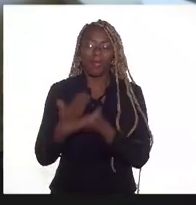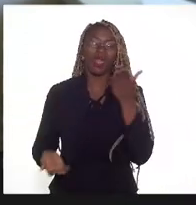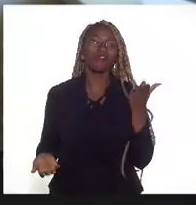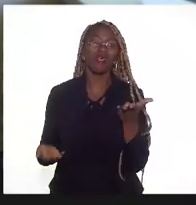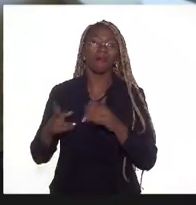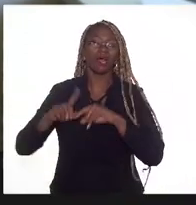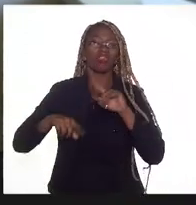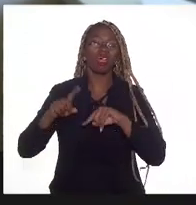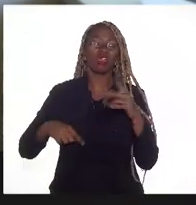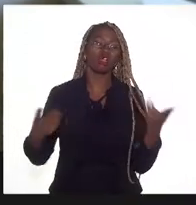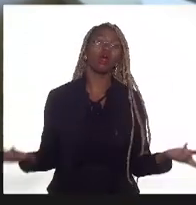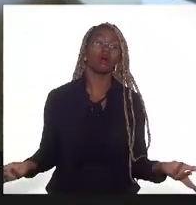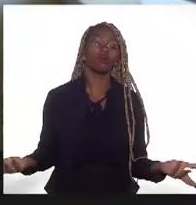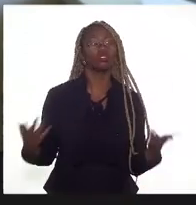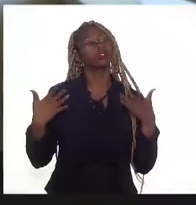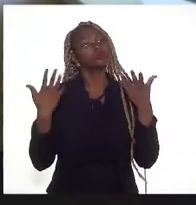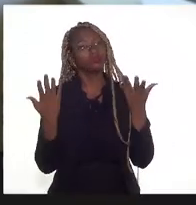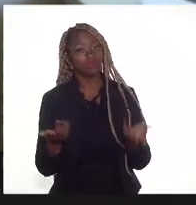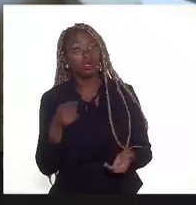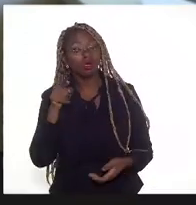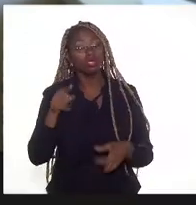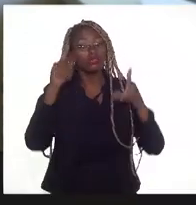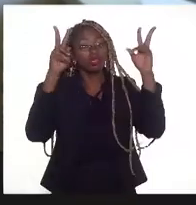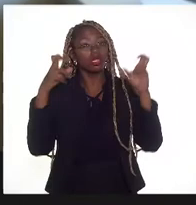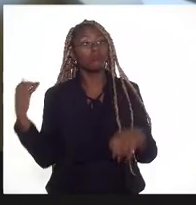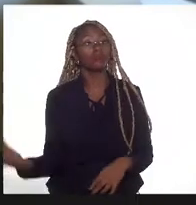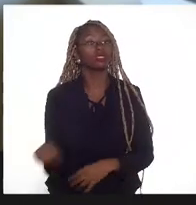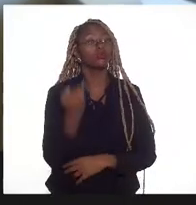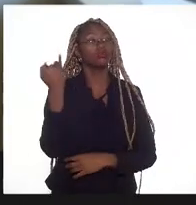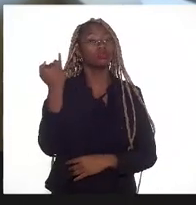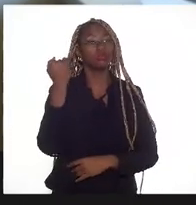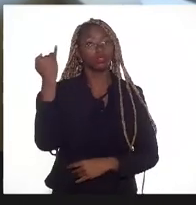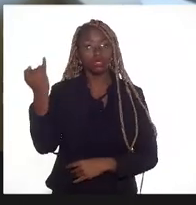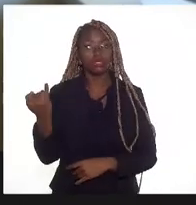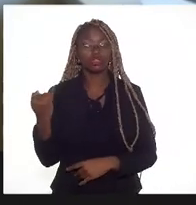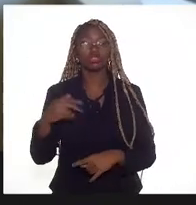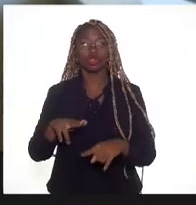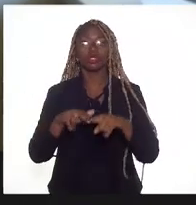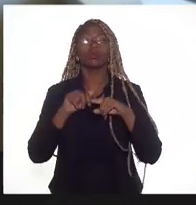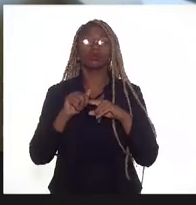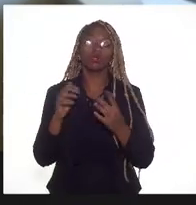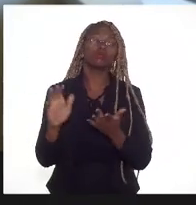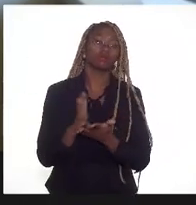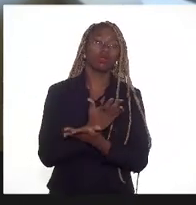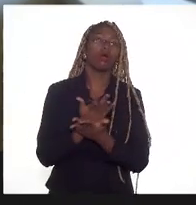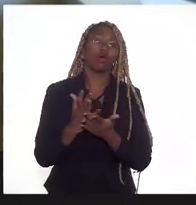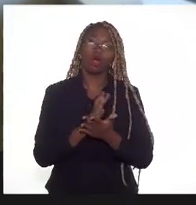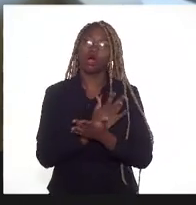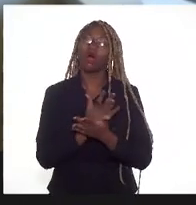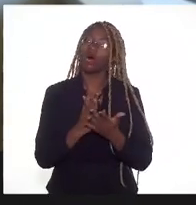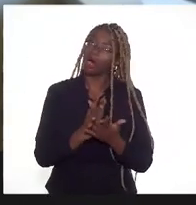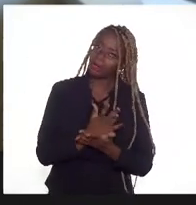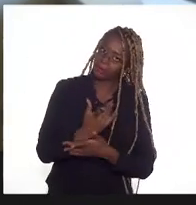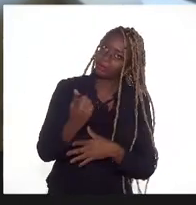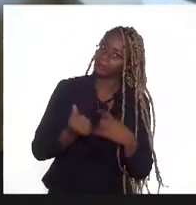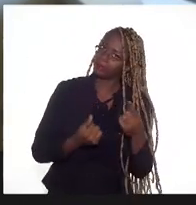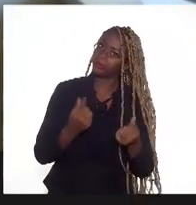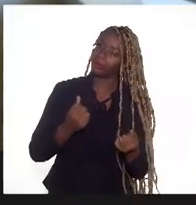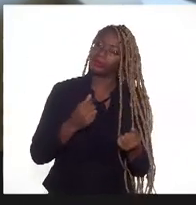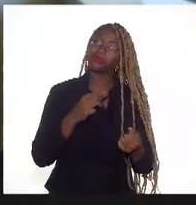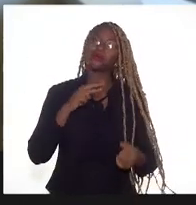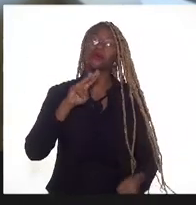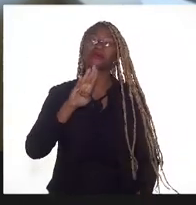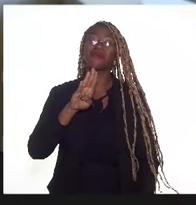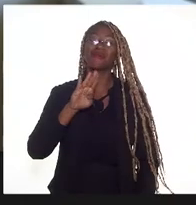Então, esse tema é muito relevante, porque são alguns bilhões que a gente está deixando